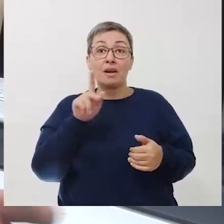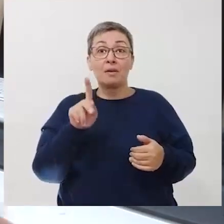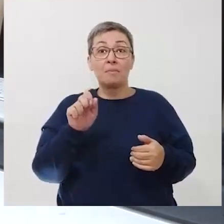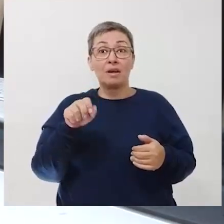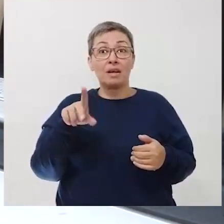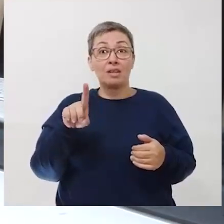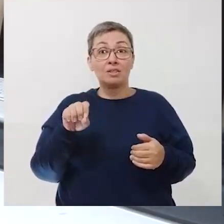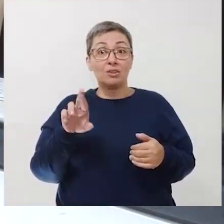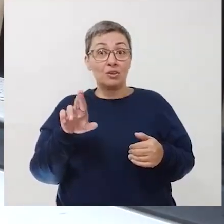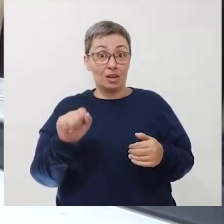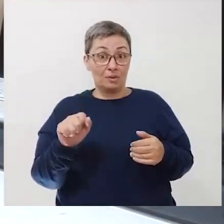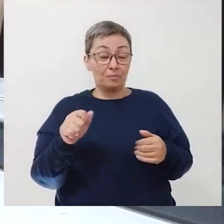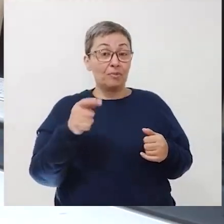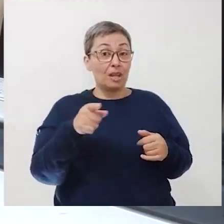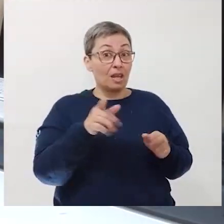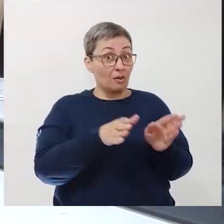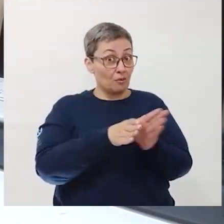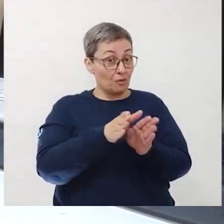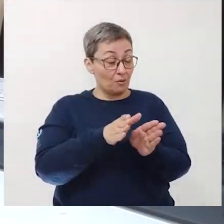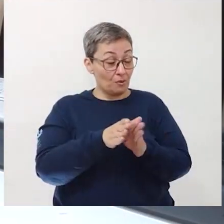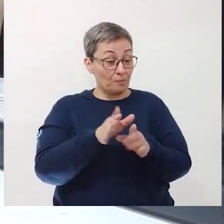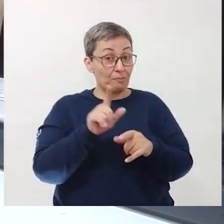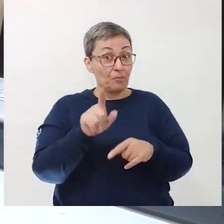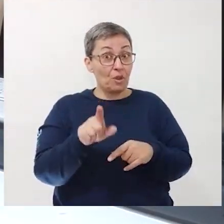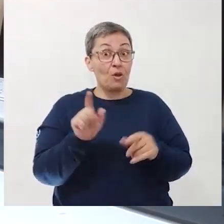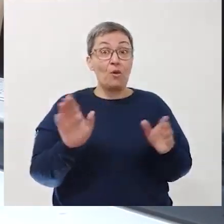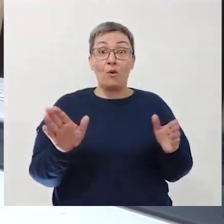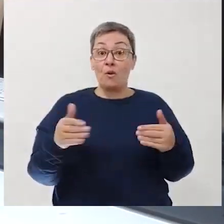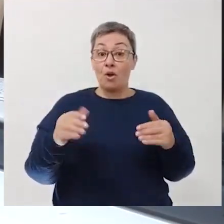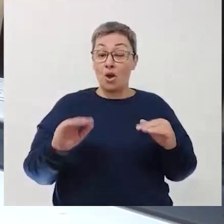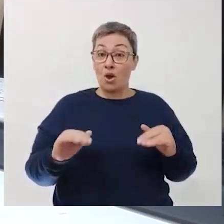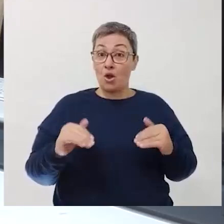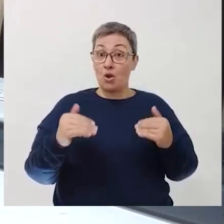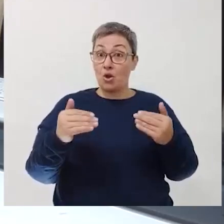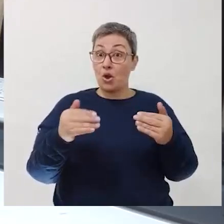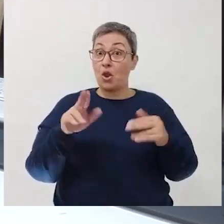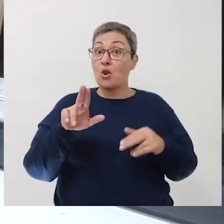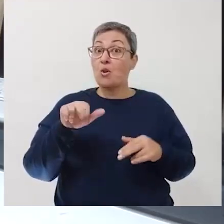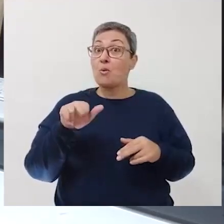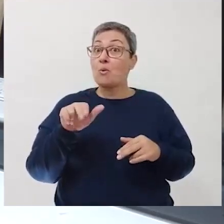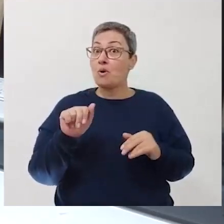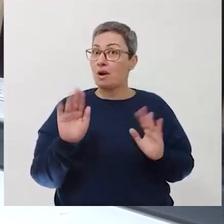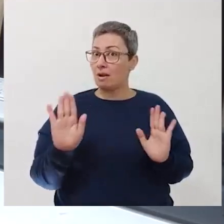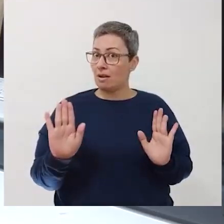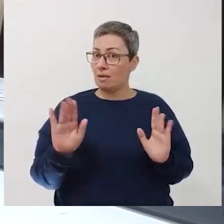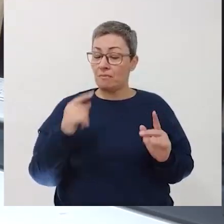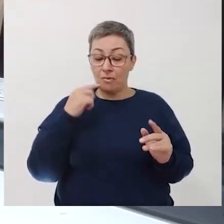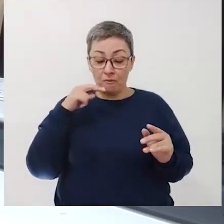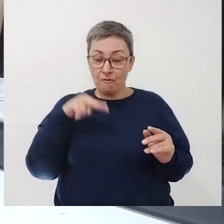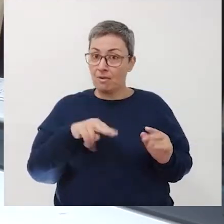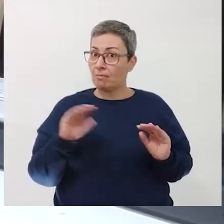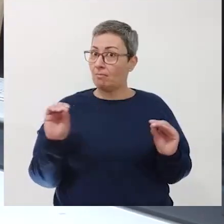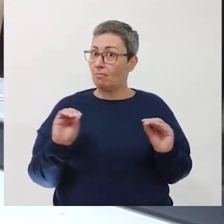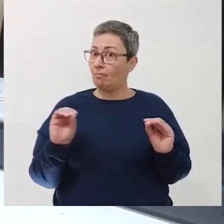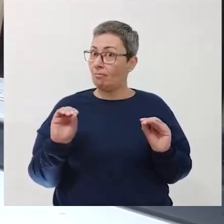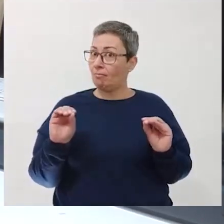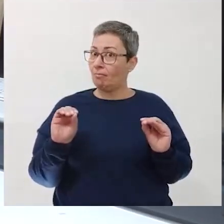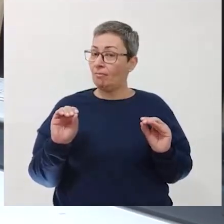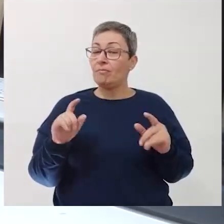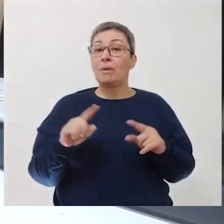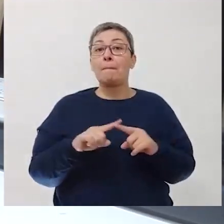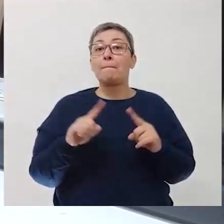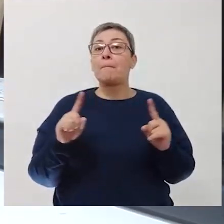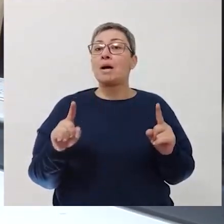e fez uma recomendação. Que Pandora nunca deveria abrir a caixa para ver o que tinha dentro.